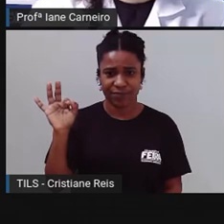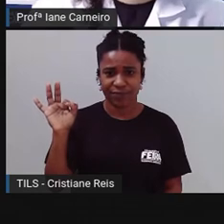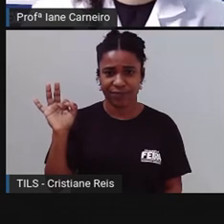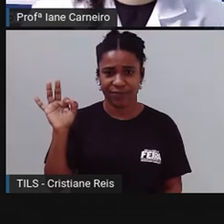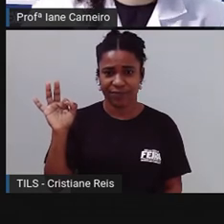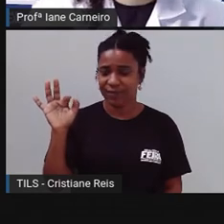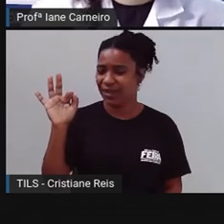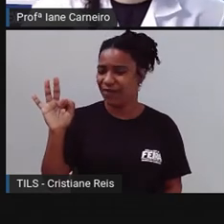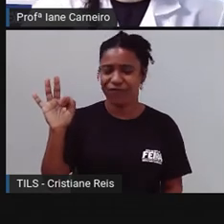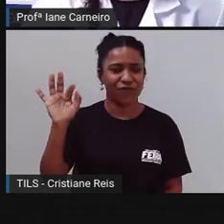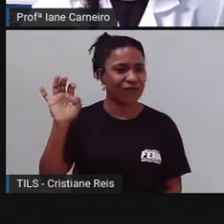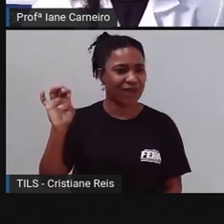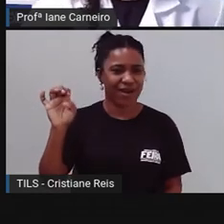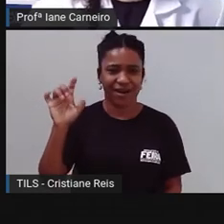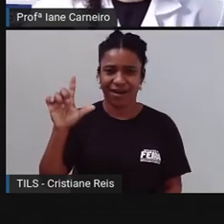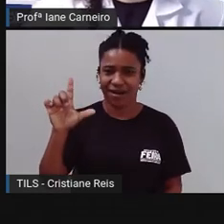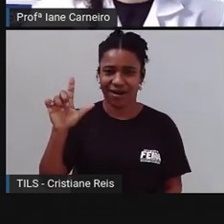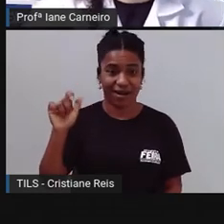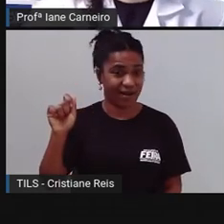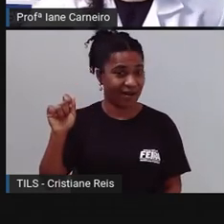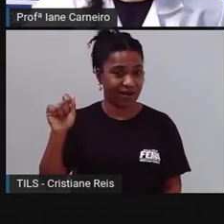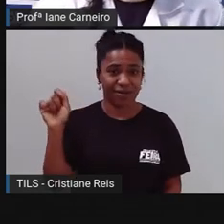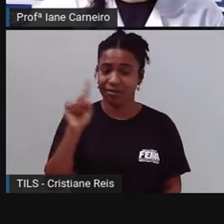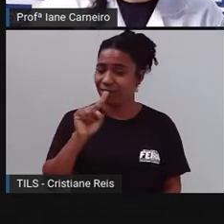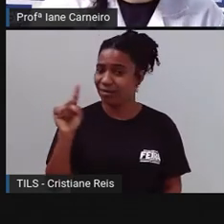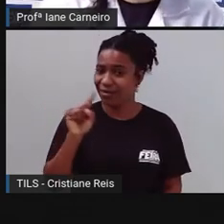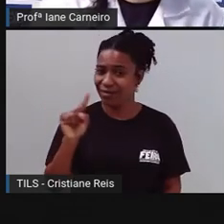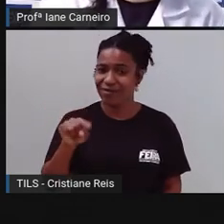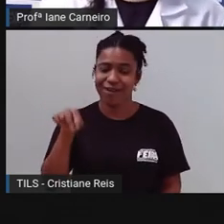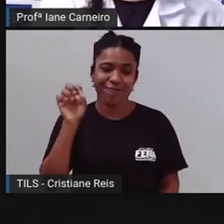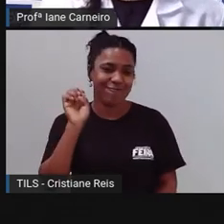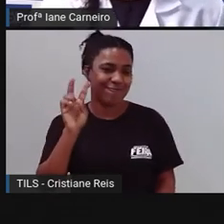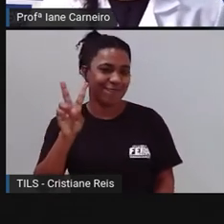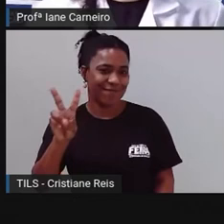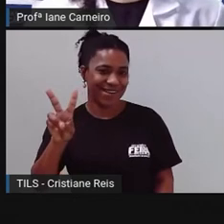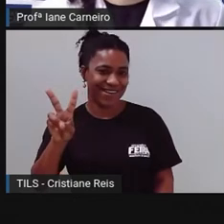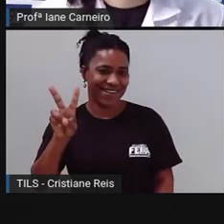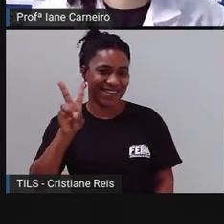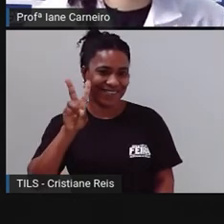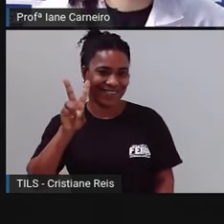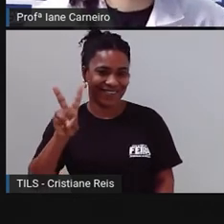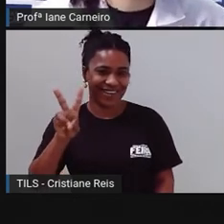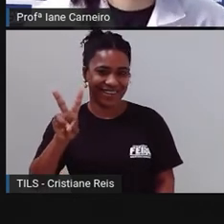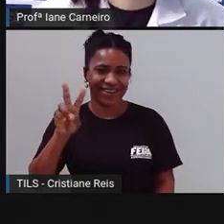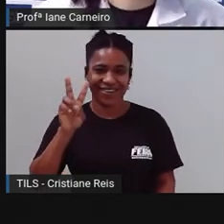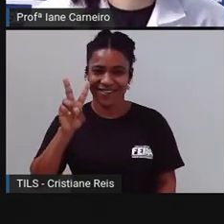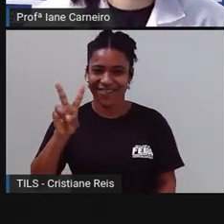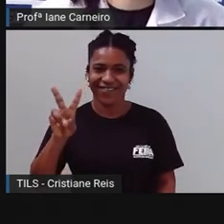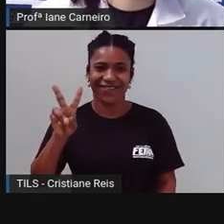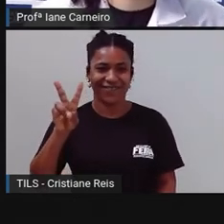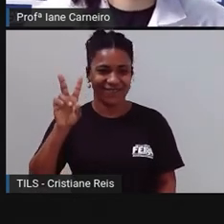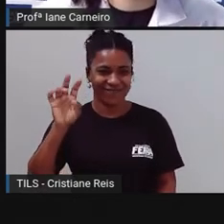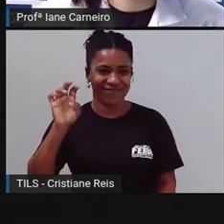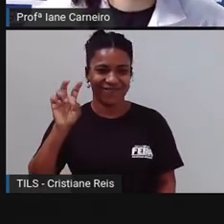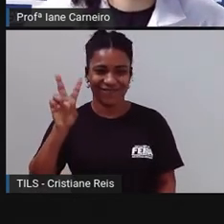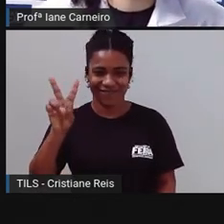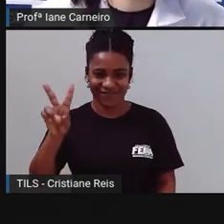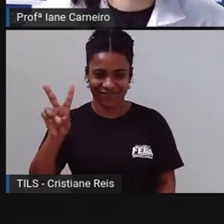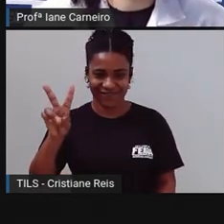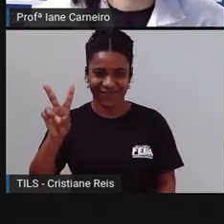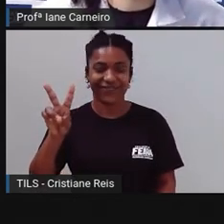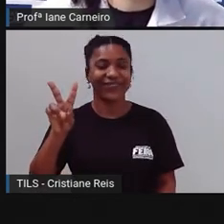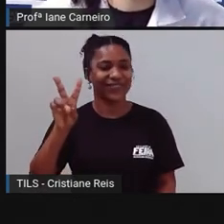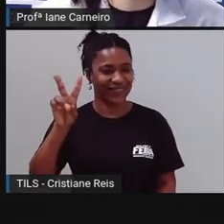Ficaria Fela, né? E não é Fela, é a letra V, ó. Vé. Vé. É certo?